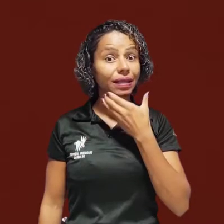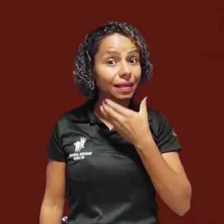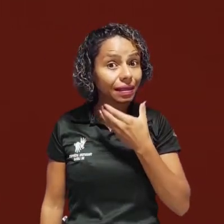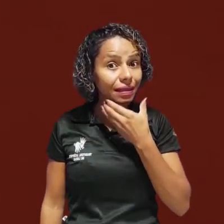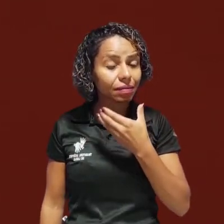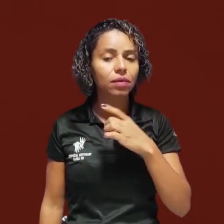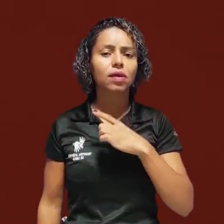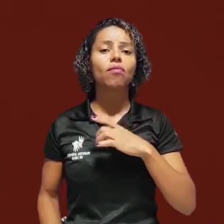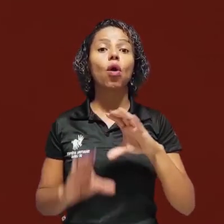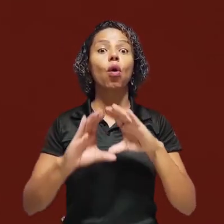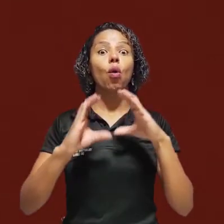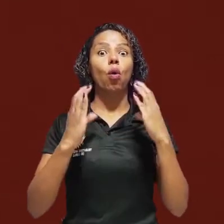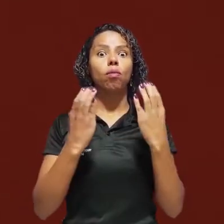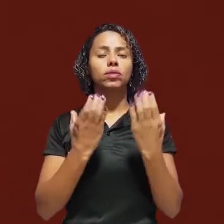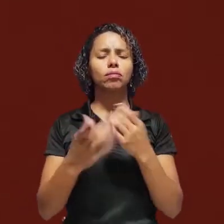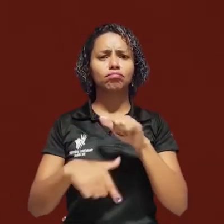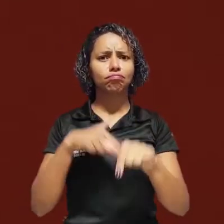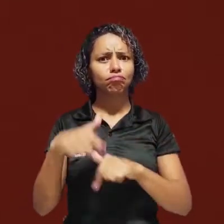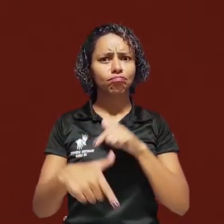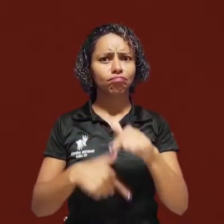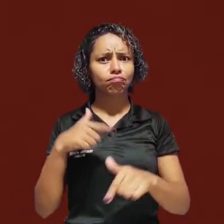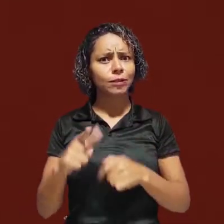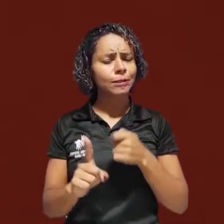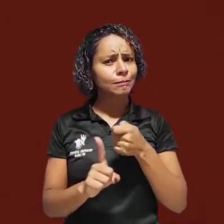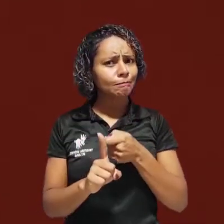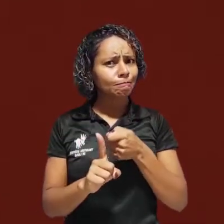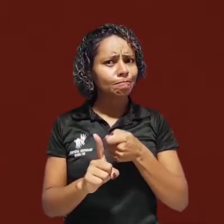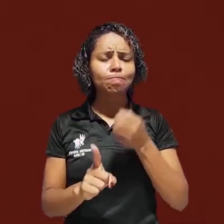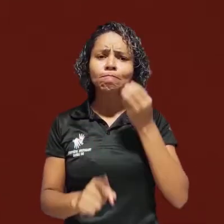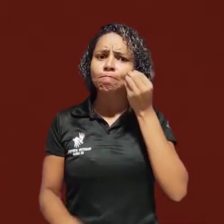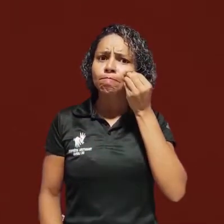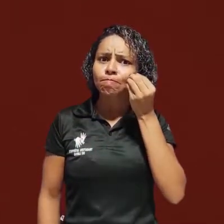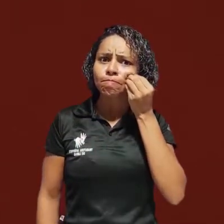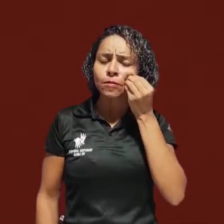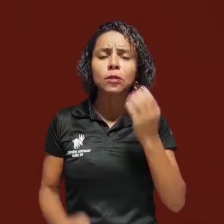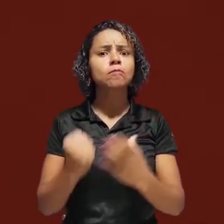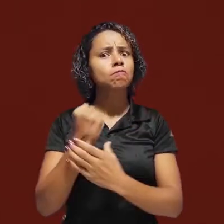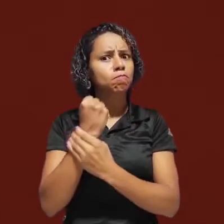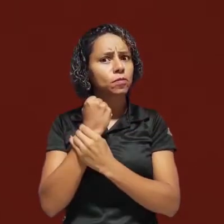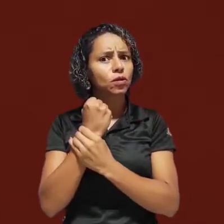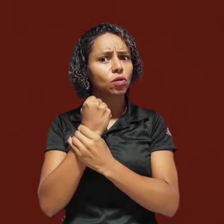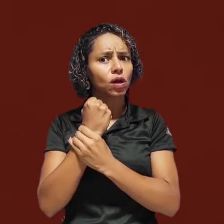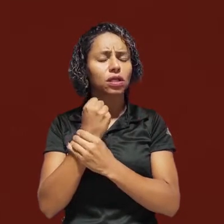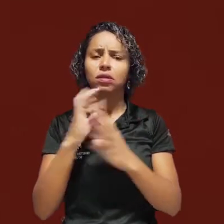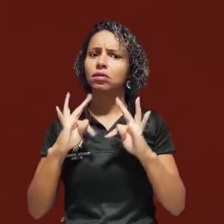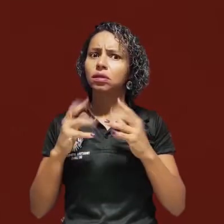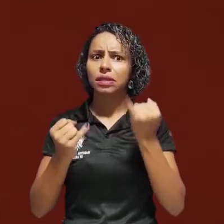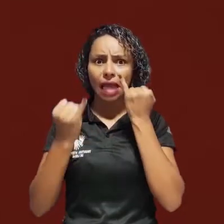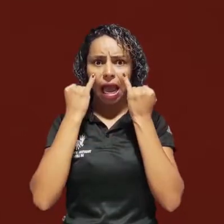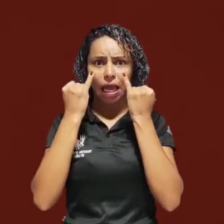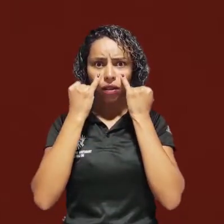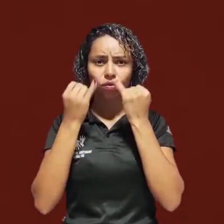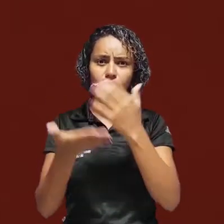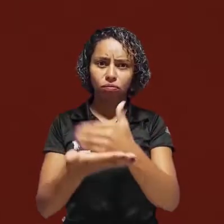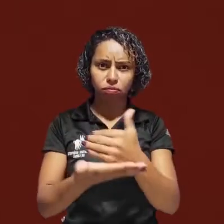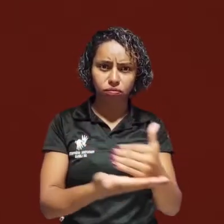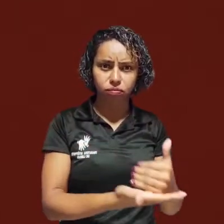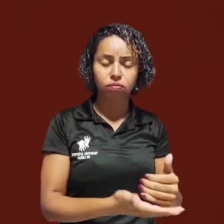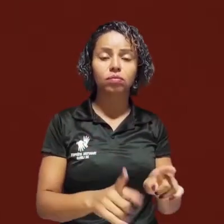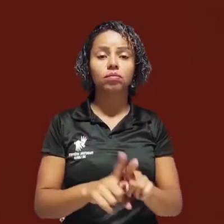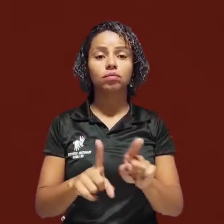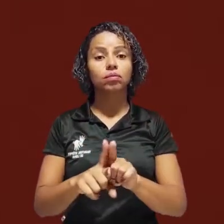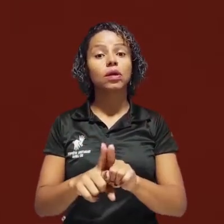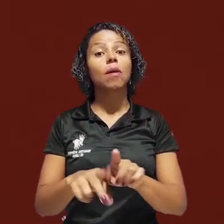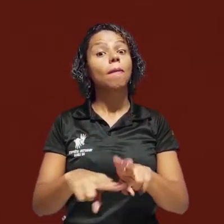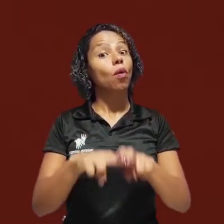2020, uma comissão trabalha para reforçar a proteção de dados de acordo com as exigências dessa lei e,